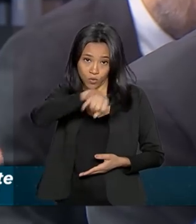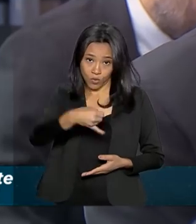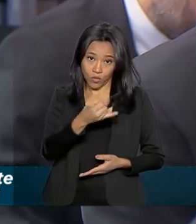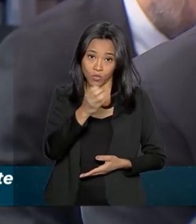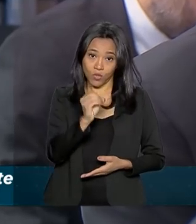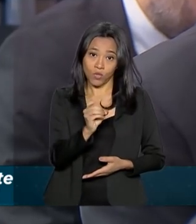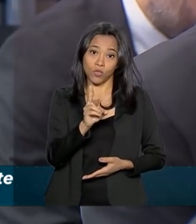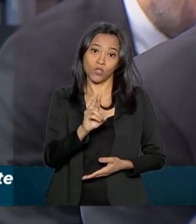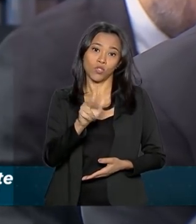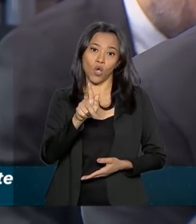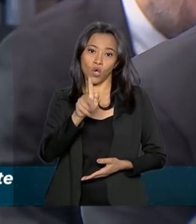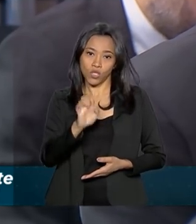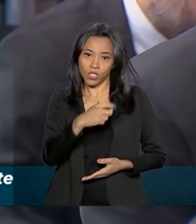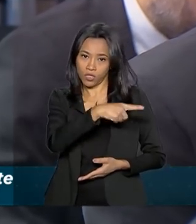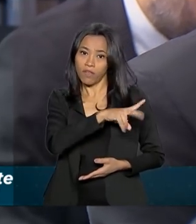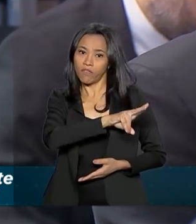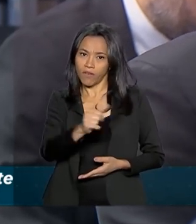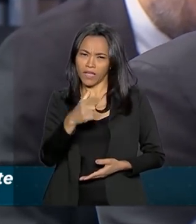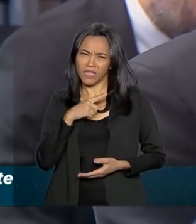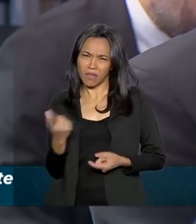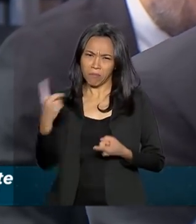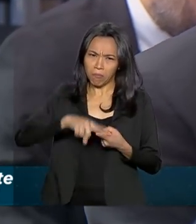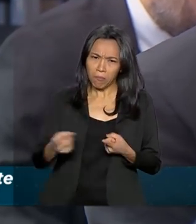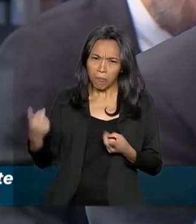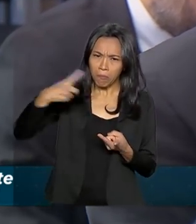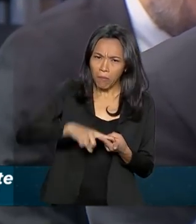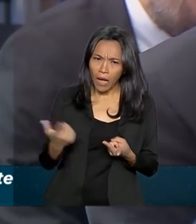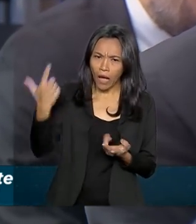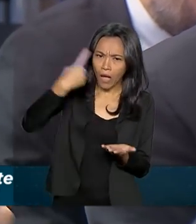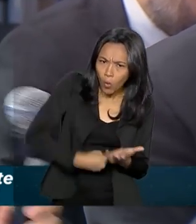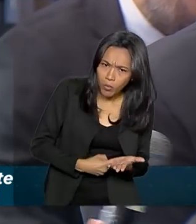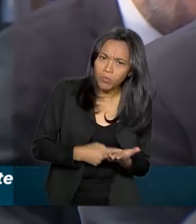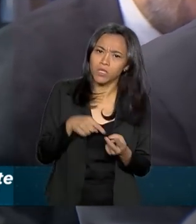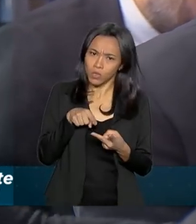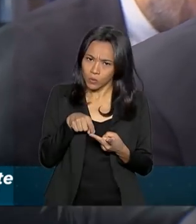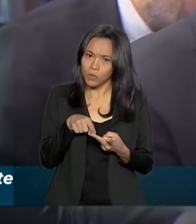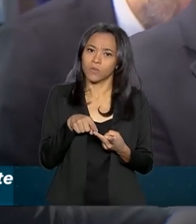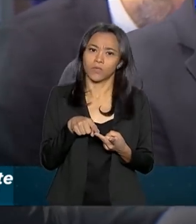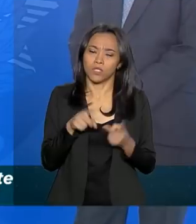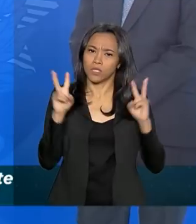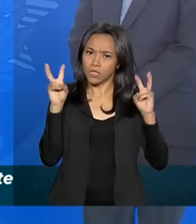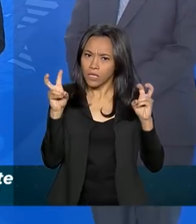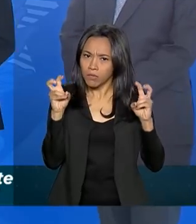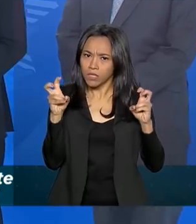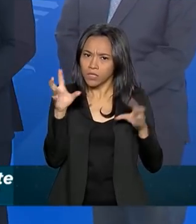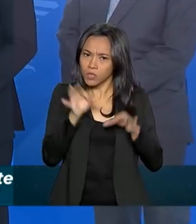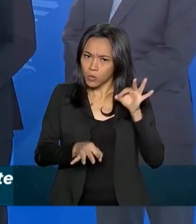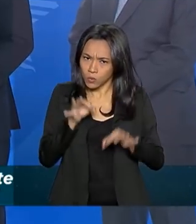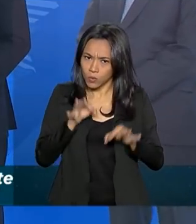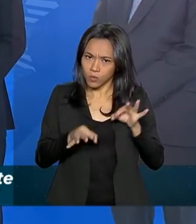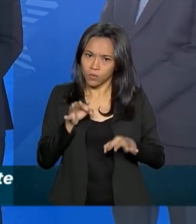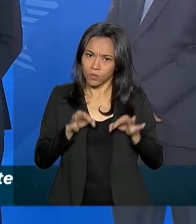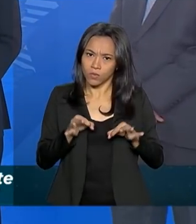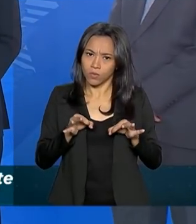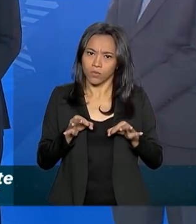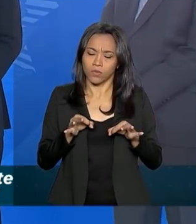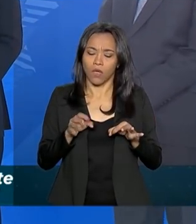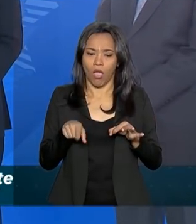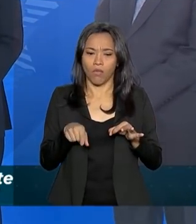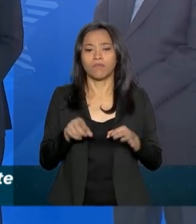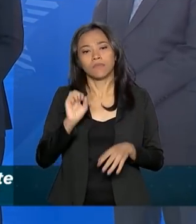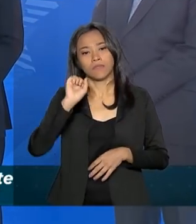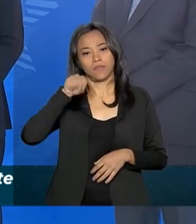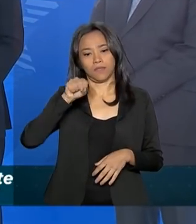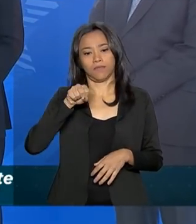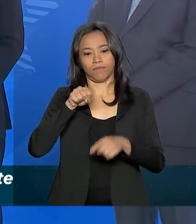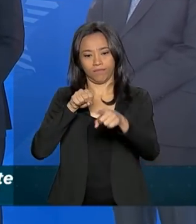de subchefe de assuntos jurídicos? A gente só queria tirar essa dúvida. Obrigado. Sim. No primeiro momento,